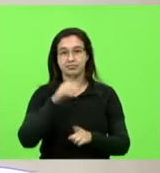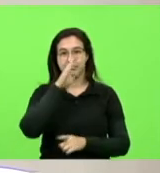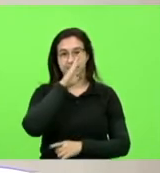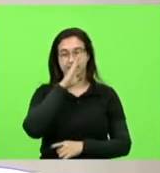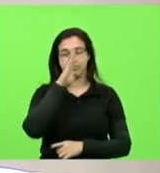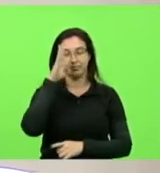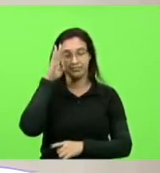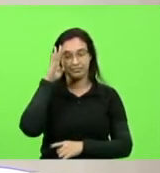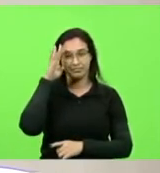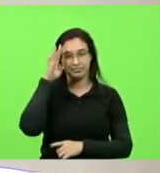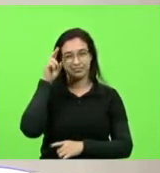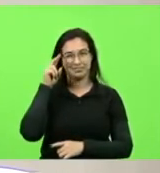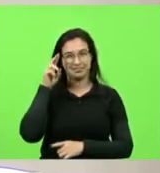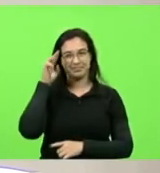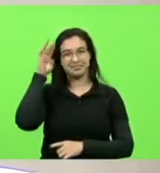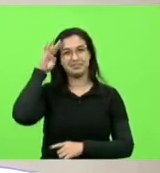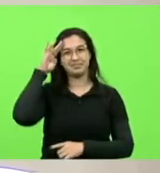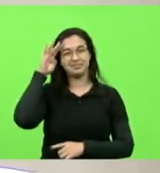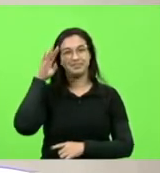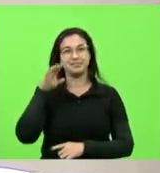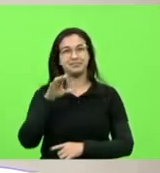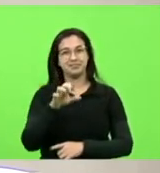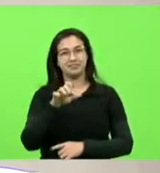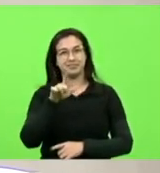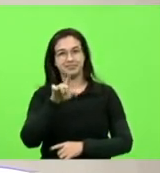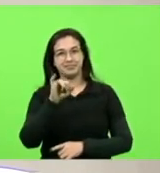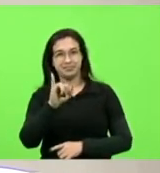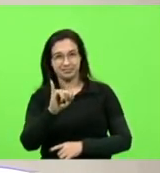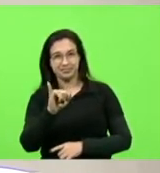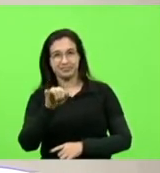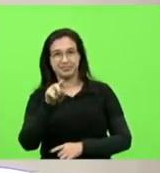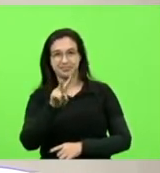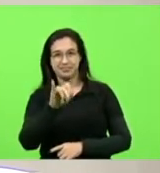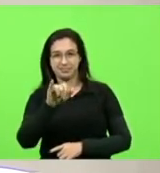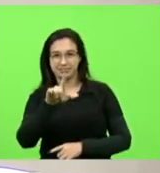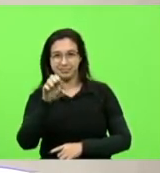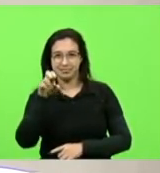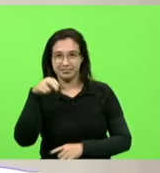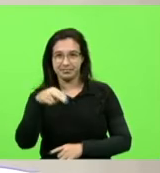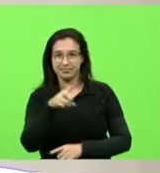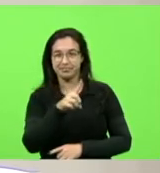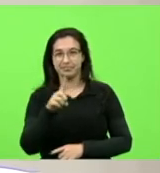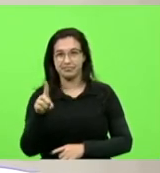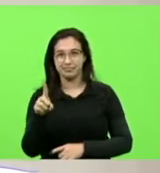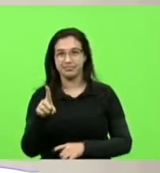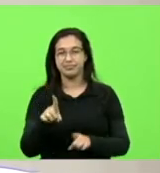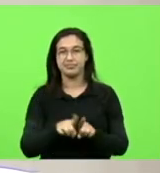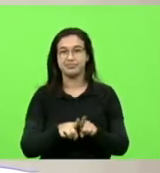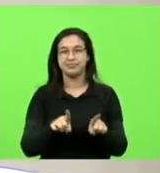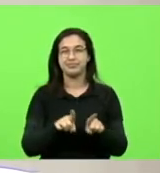Vieira, Tressoldi e Ivânio Liberti